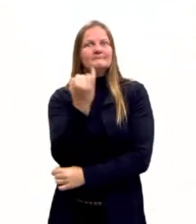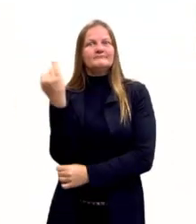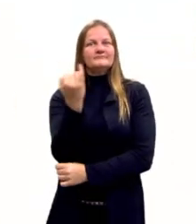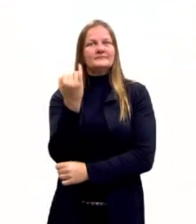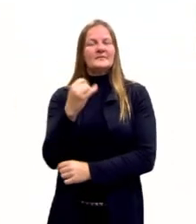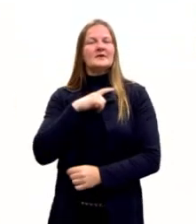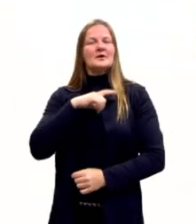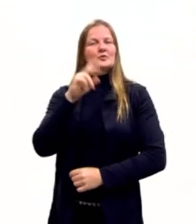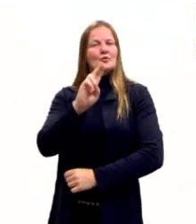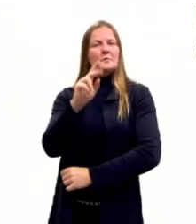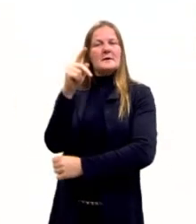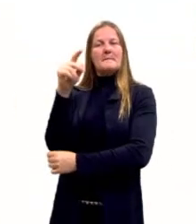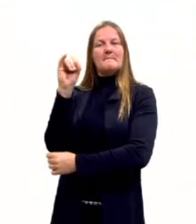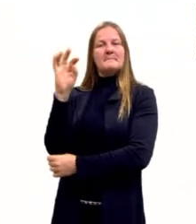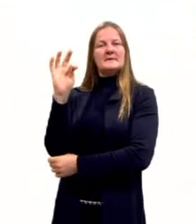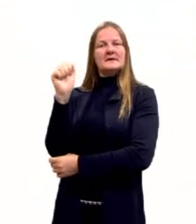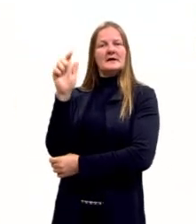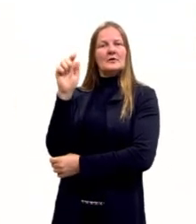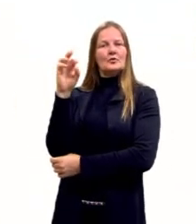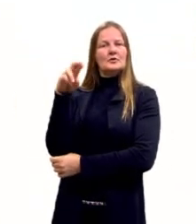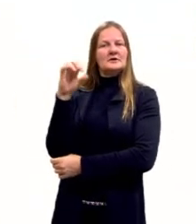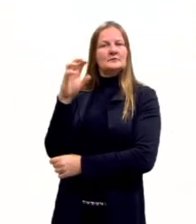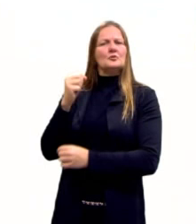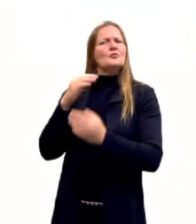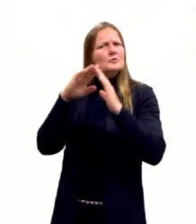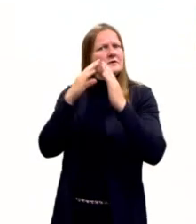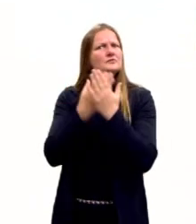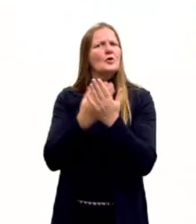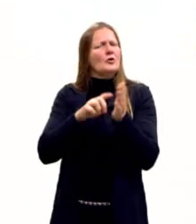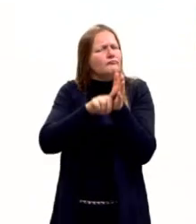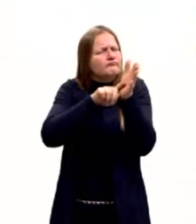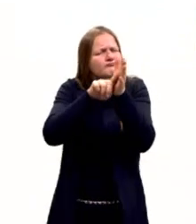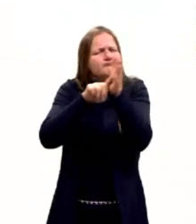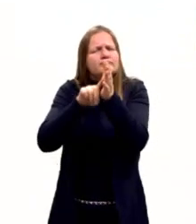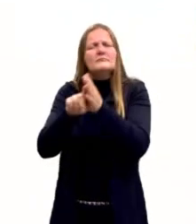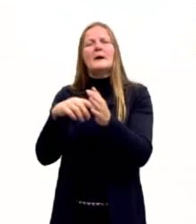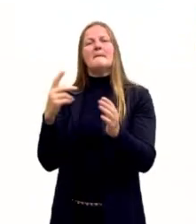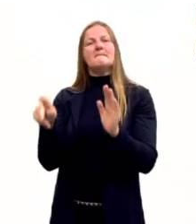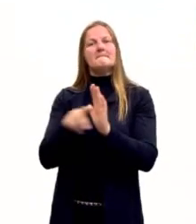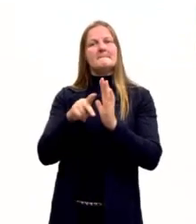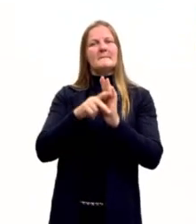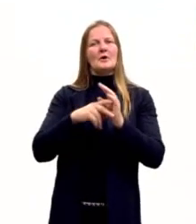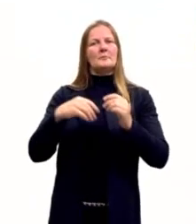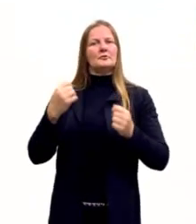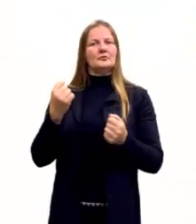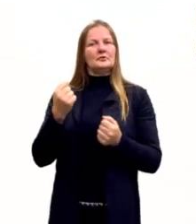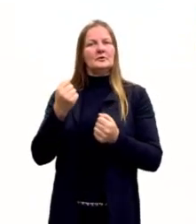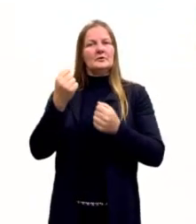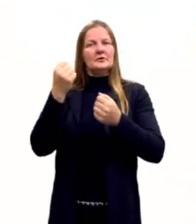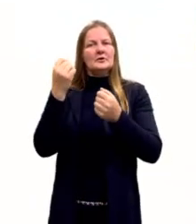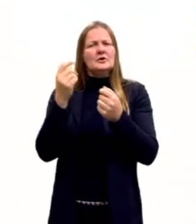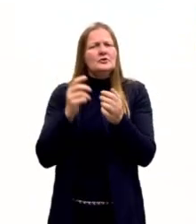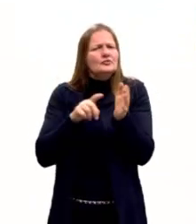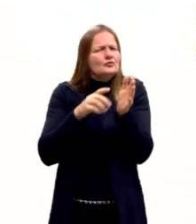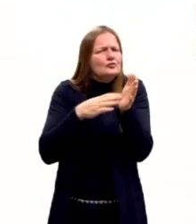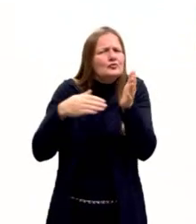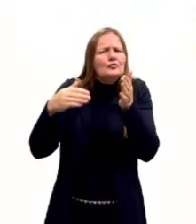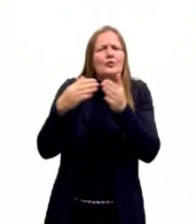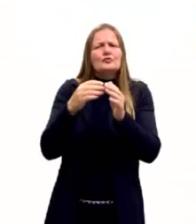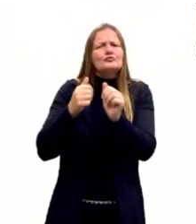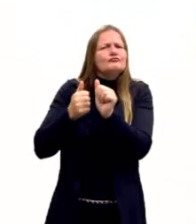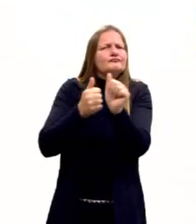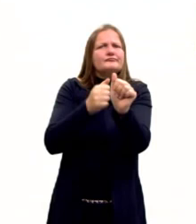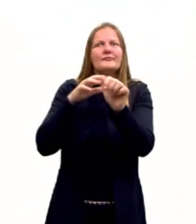pitagorismo, ou chamada escola pitagórica, sendo os pitagóricos os seus seguidores, seus alunos,